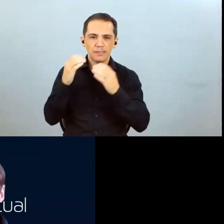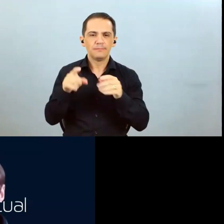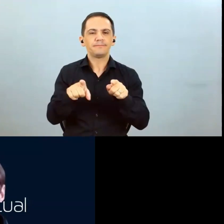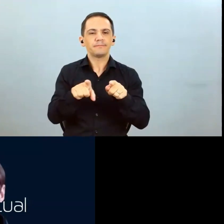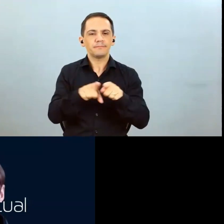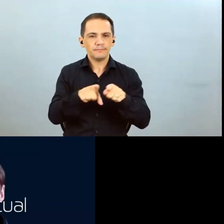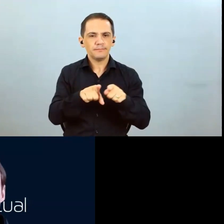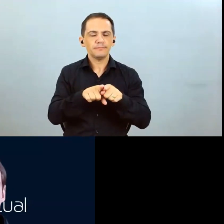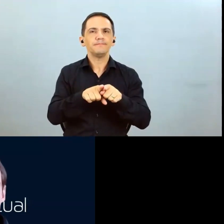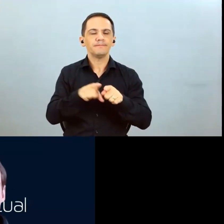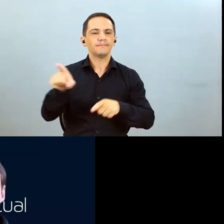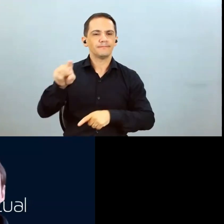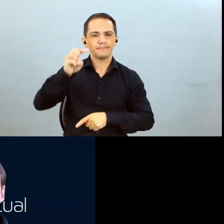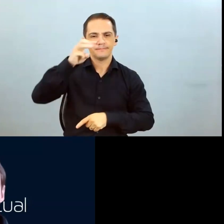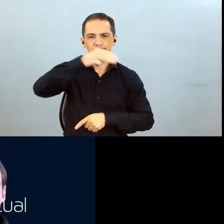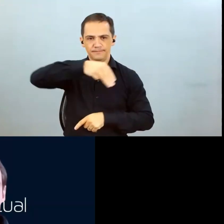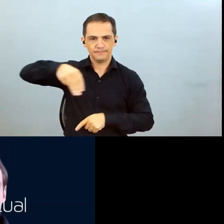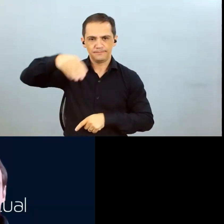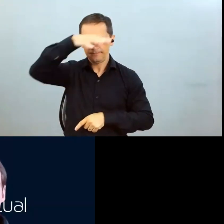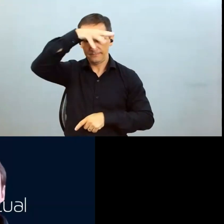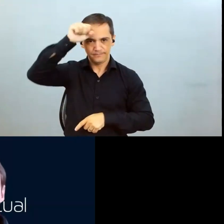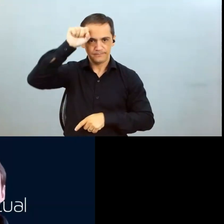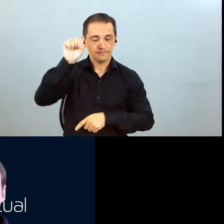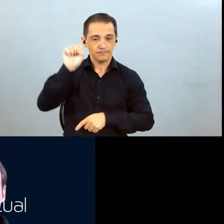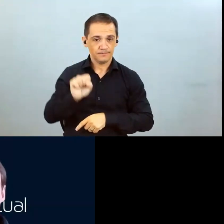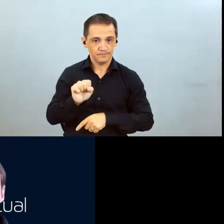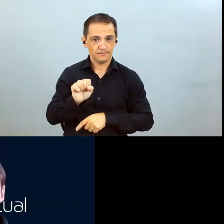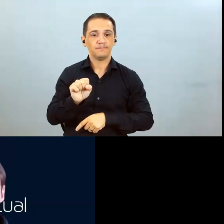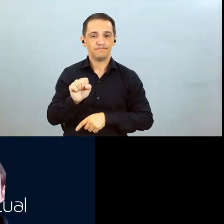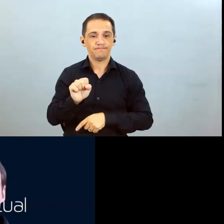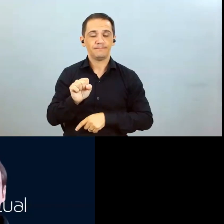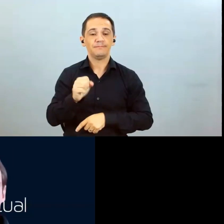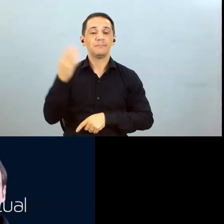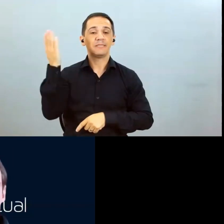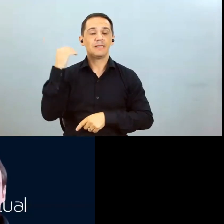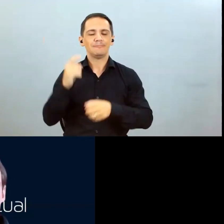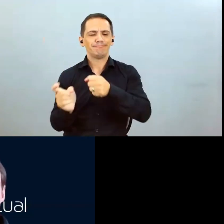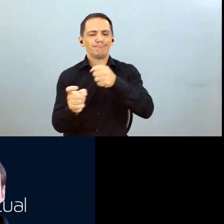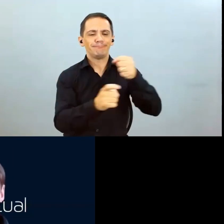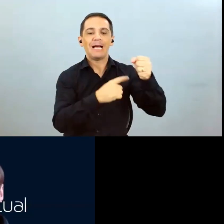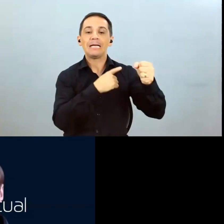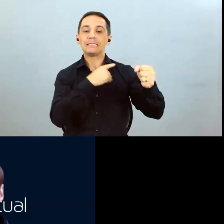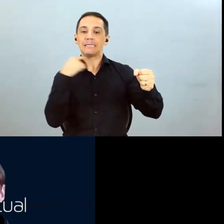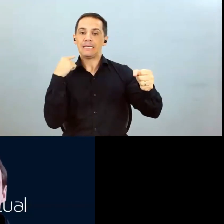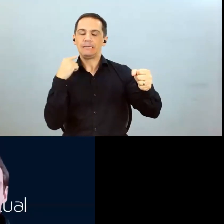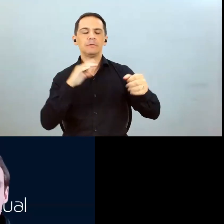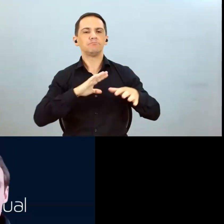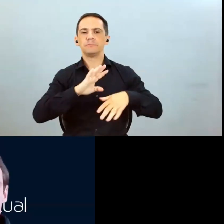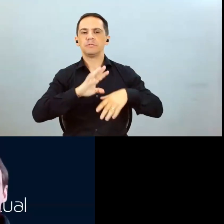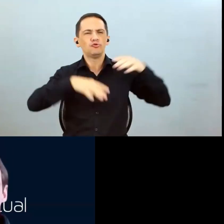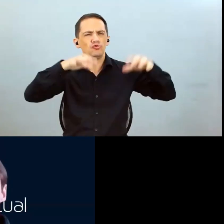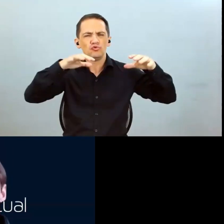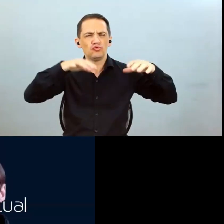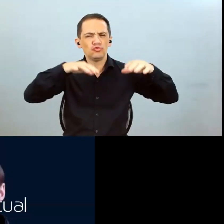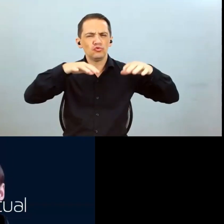Maranhão e no Mato Grosso do Sul tinha sofrido um atraso no plantio em função do excesso de chuva na colheita. Mas com essa chuva que deu em maio no